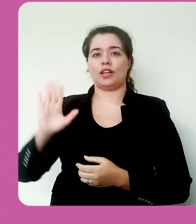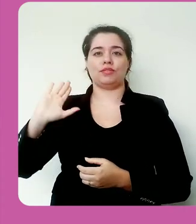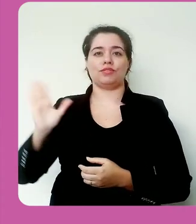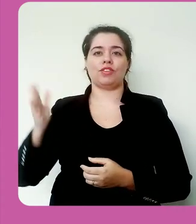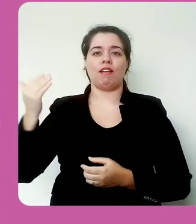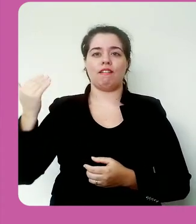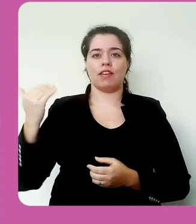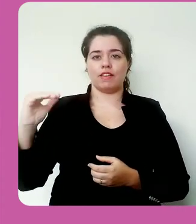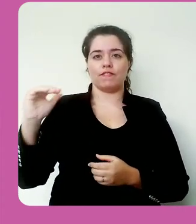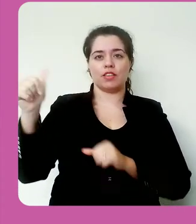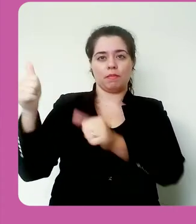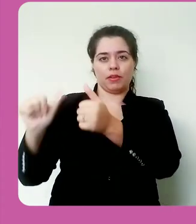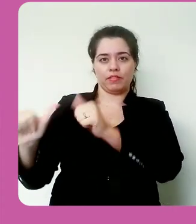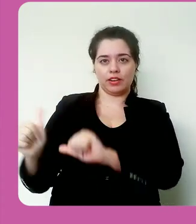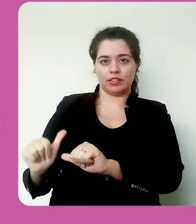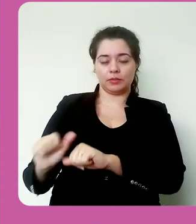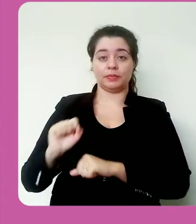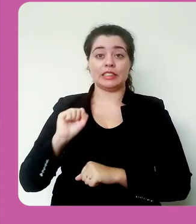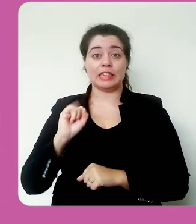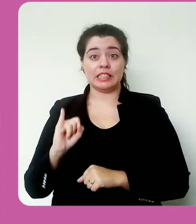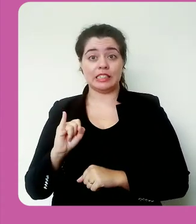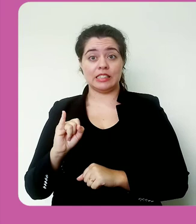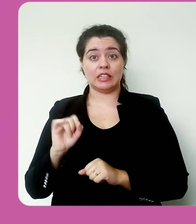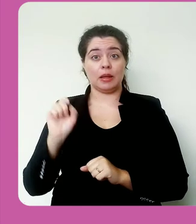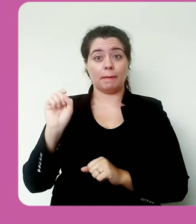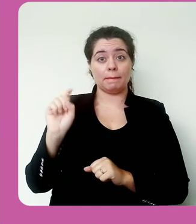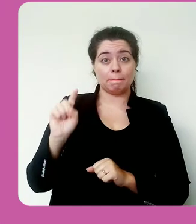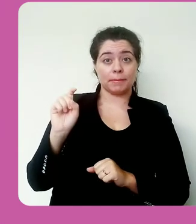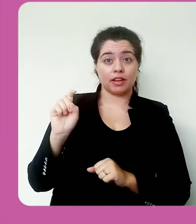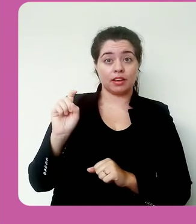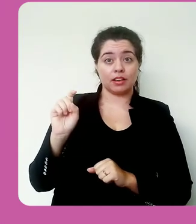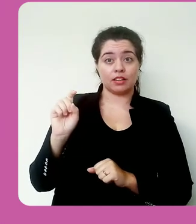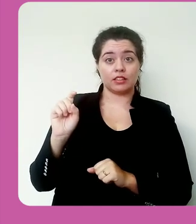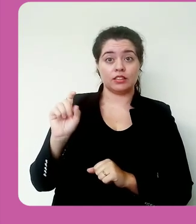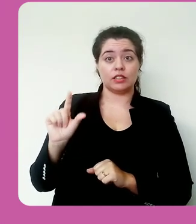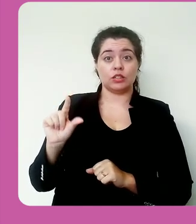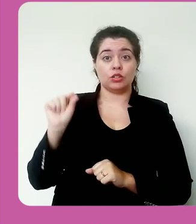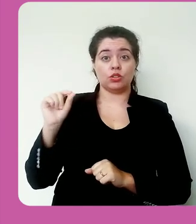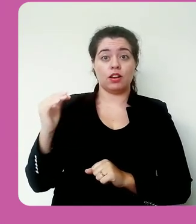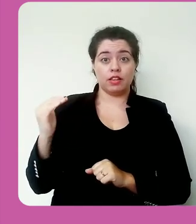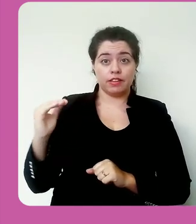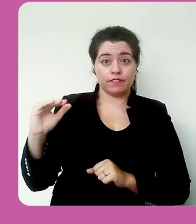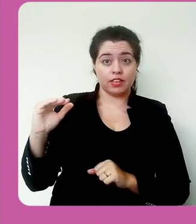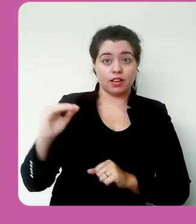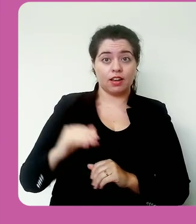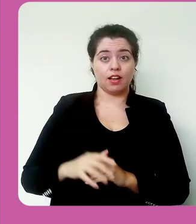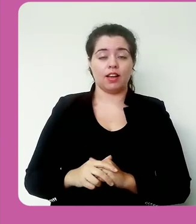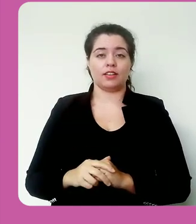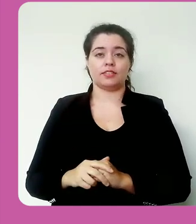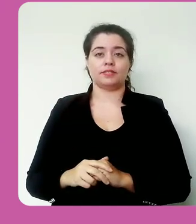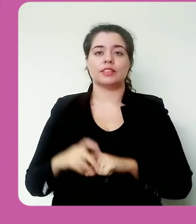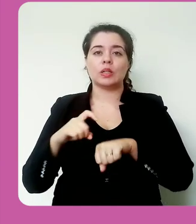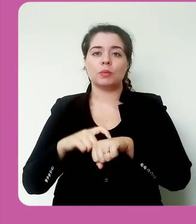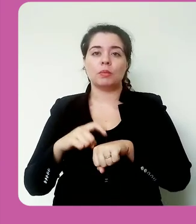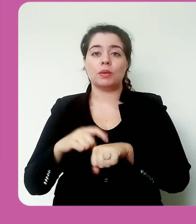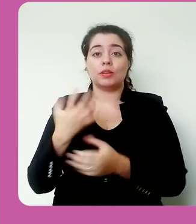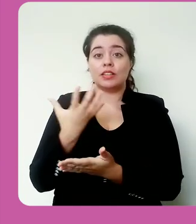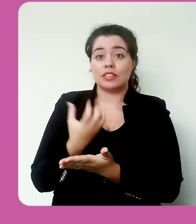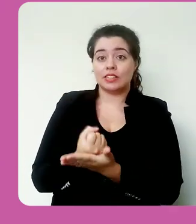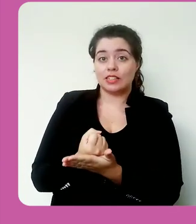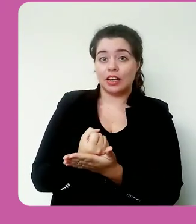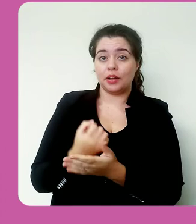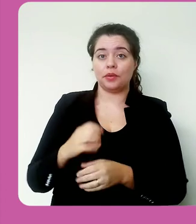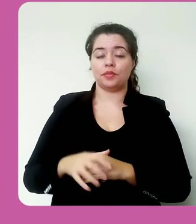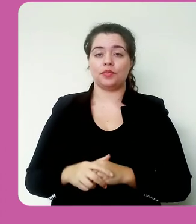vai estar enviando a tarefa para avaliação. Se você marca esse botão, essa opção como enviar, quando você